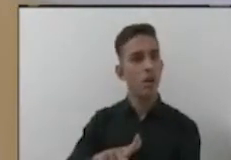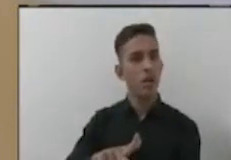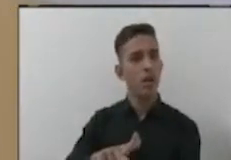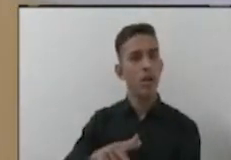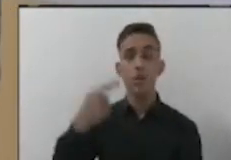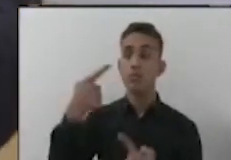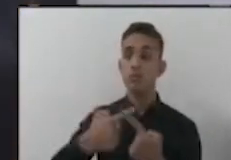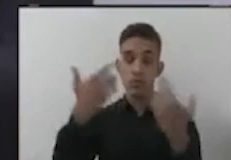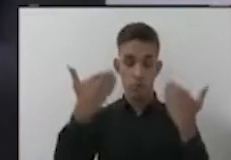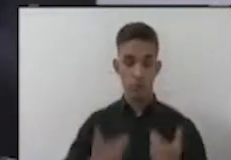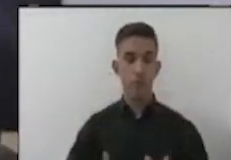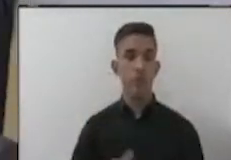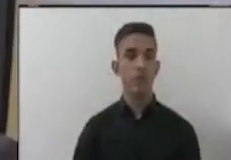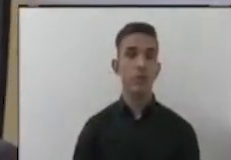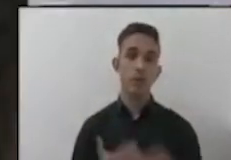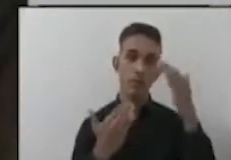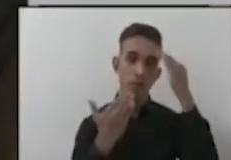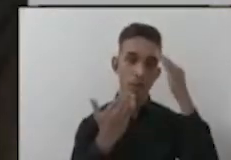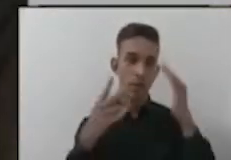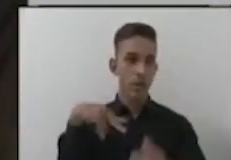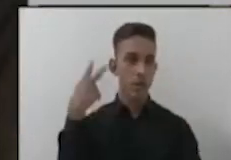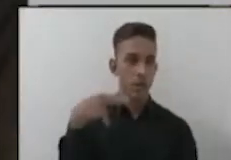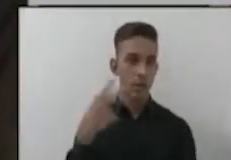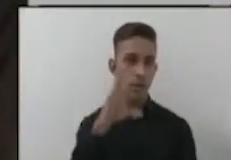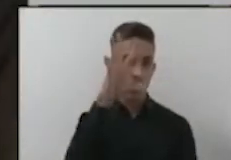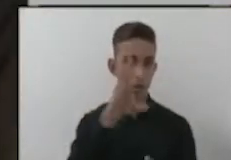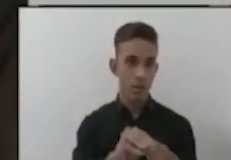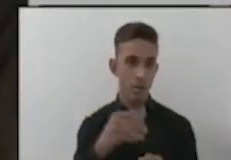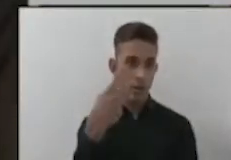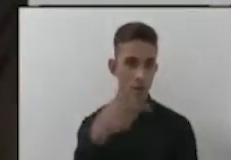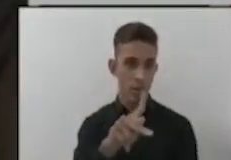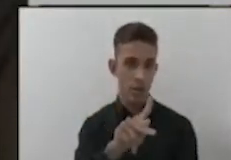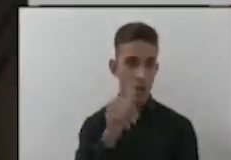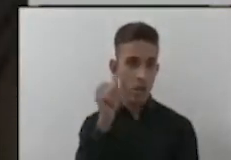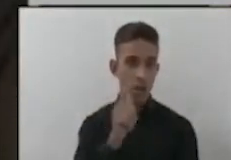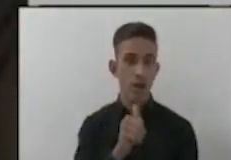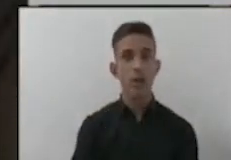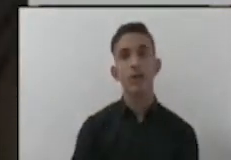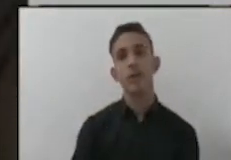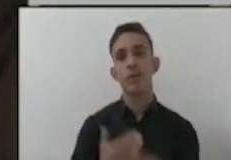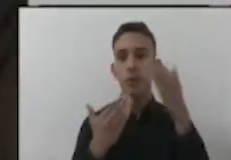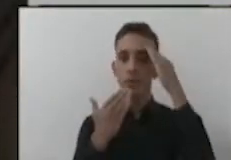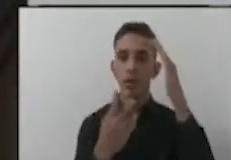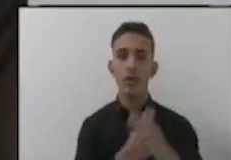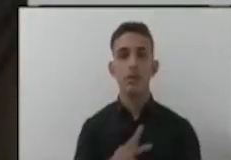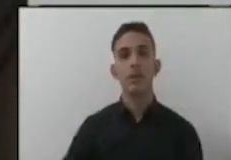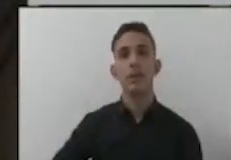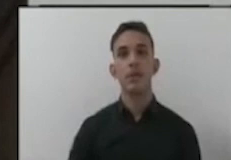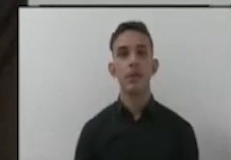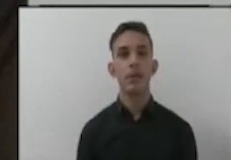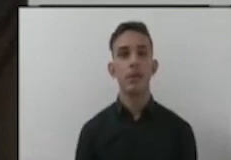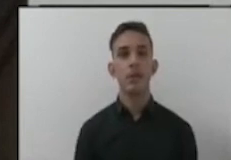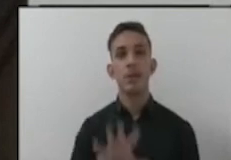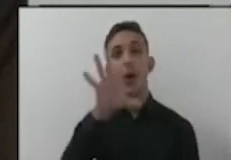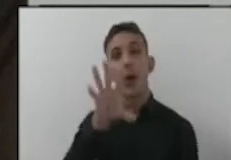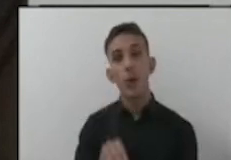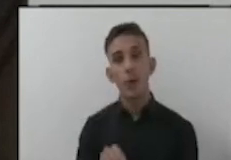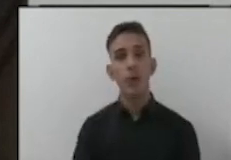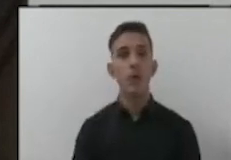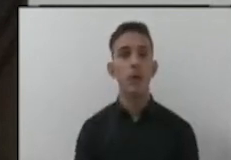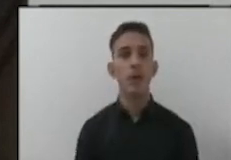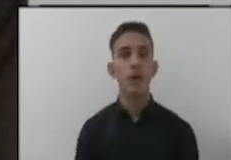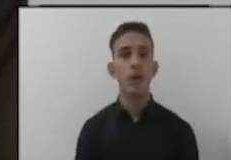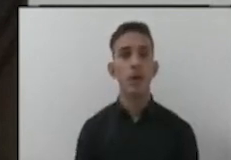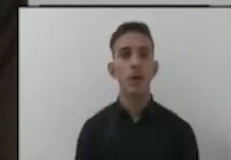tipo de pessoa. Obrigado, vereador. Conclua que já deu o tempo da senhora, vereadora. Obrigada, presidente. Para concluir, desliga o